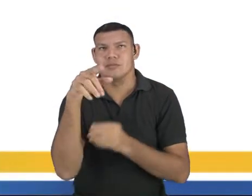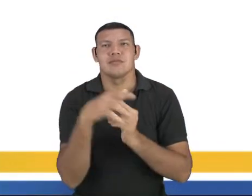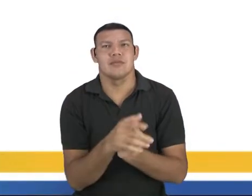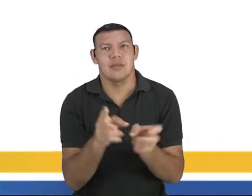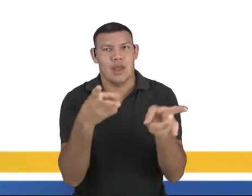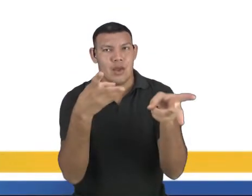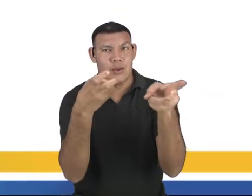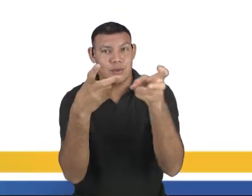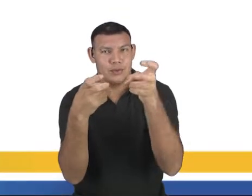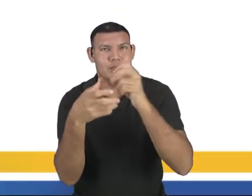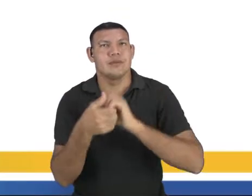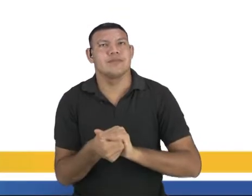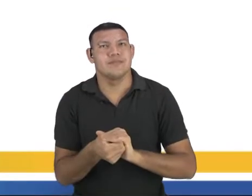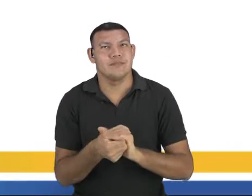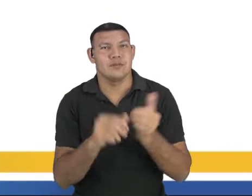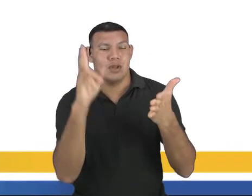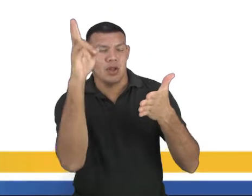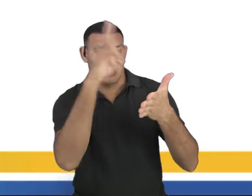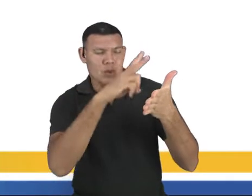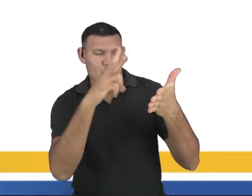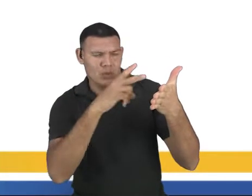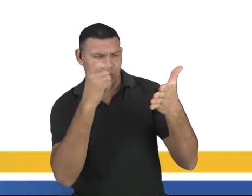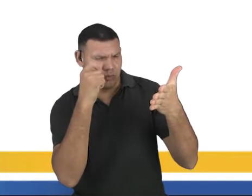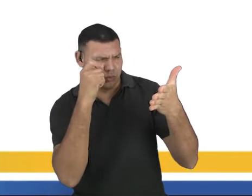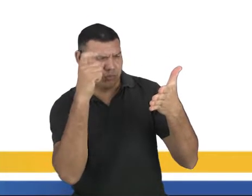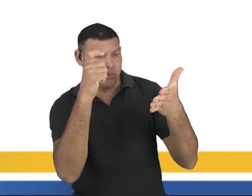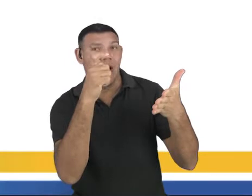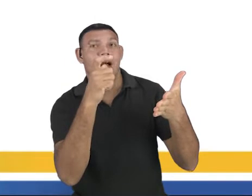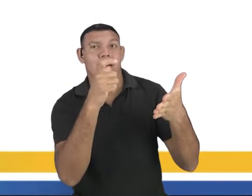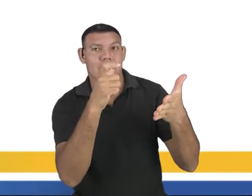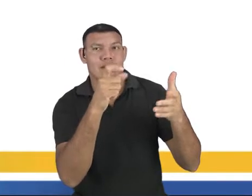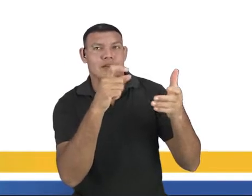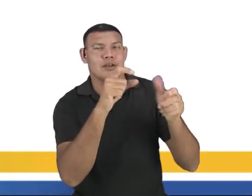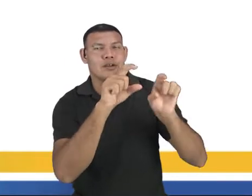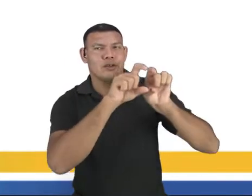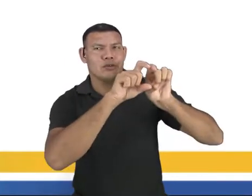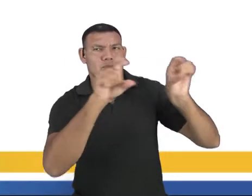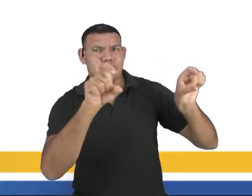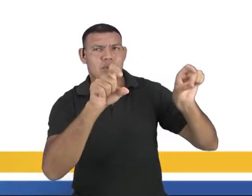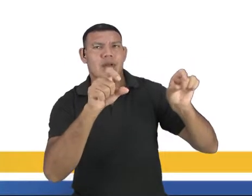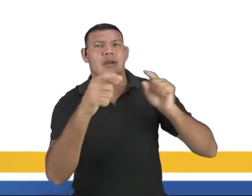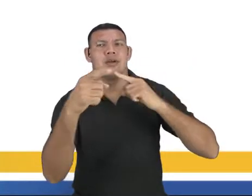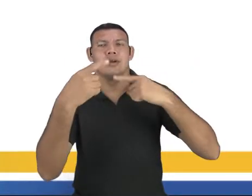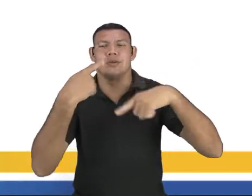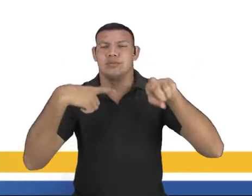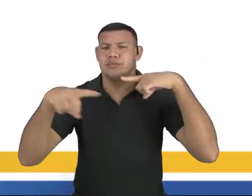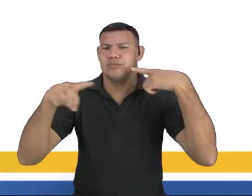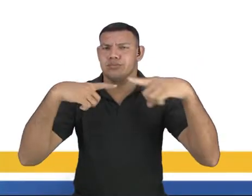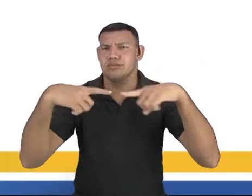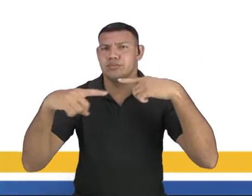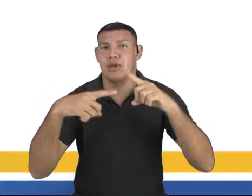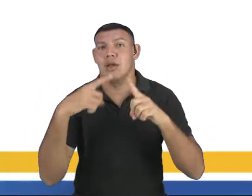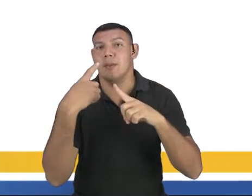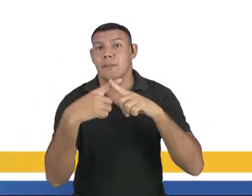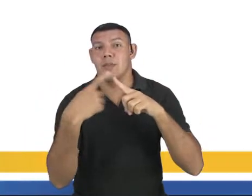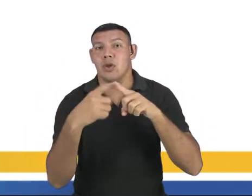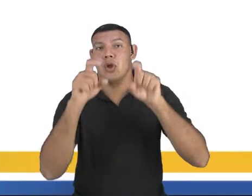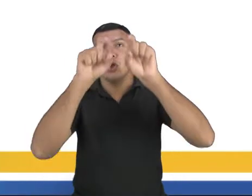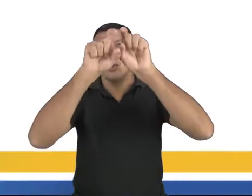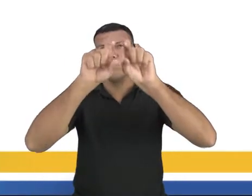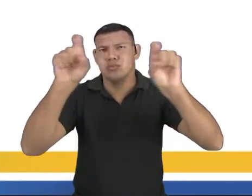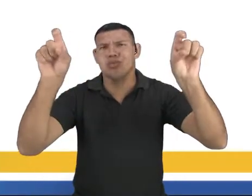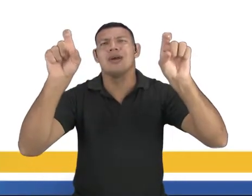verem. ó, ler atentamente o trecho da música, porque sempre no enunciado